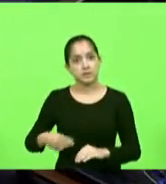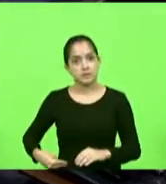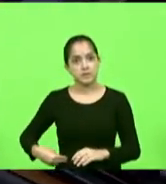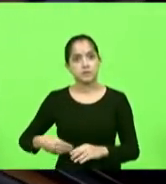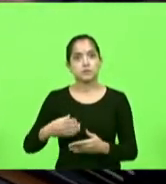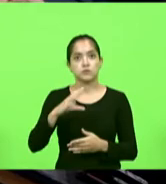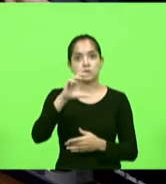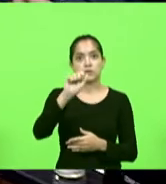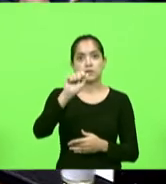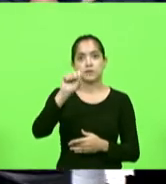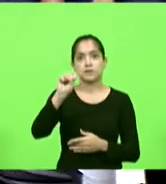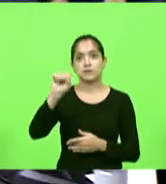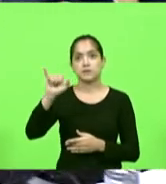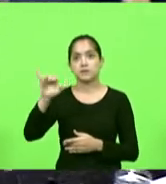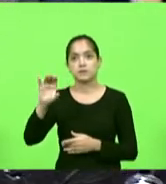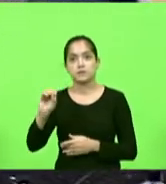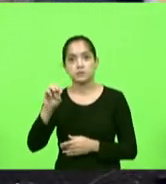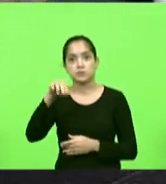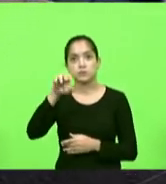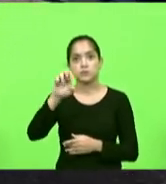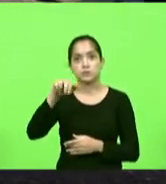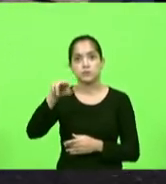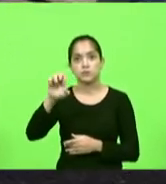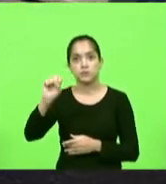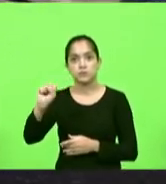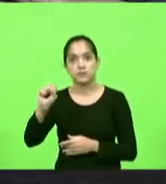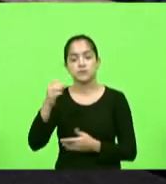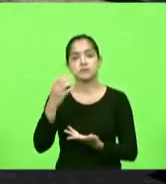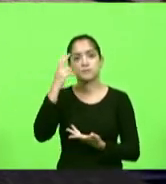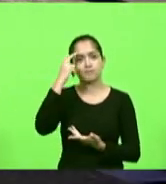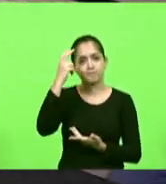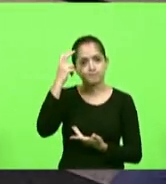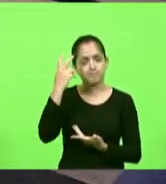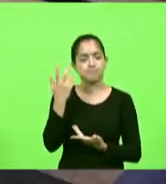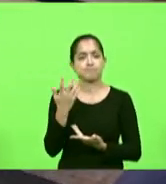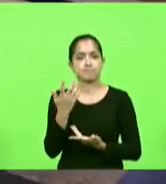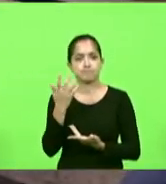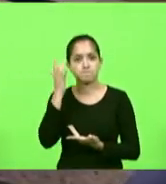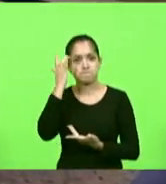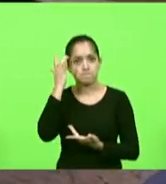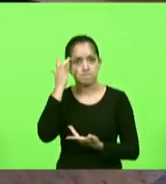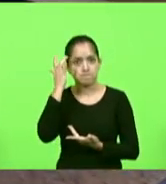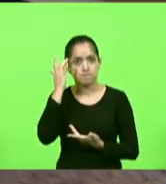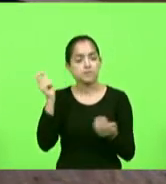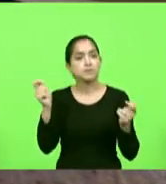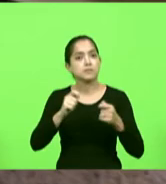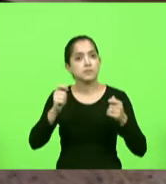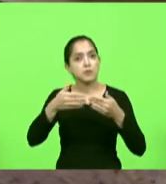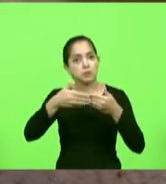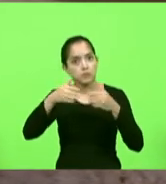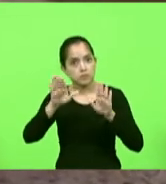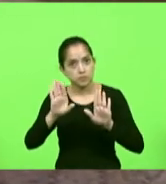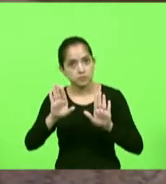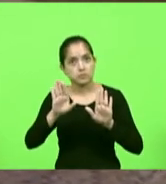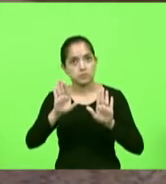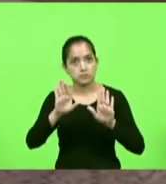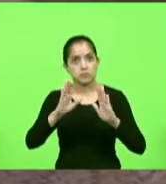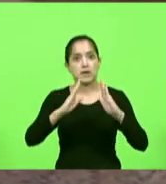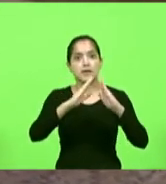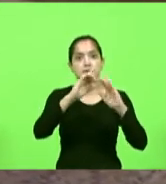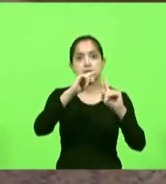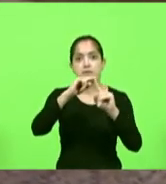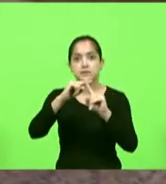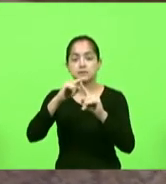que de forma sábia e muito prudente permitiu a reabertura dos templos e